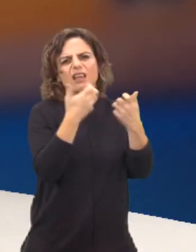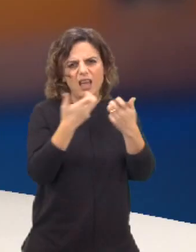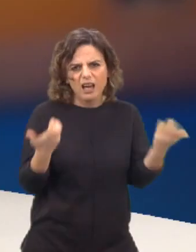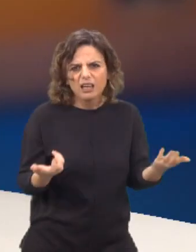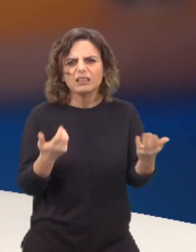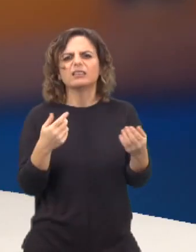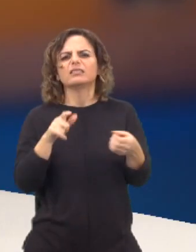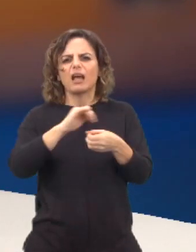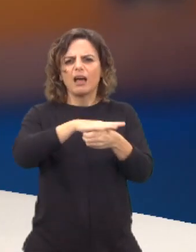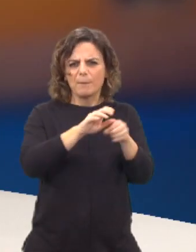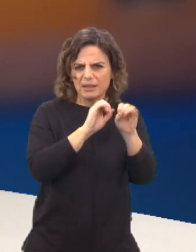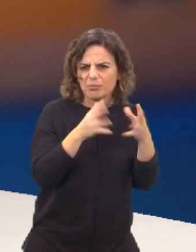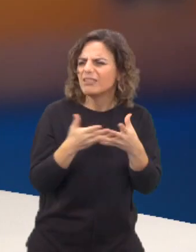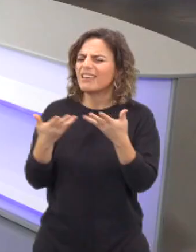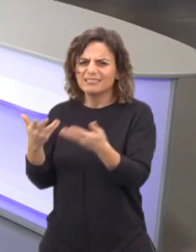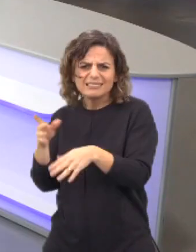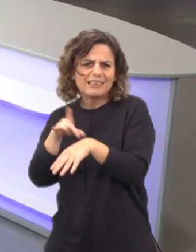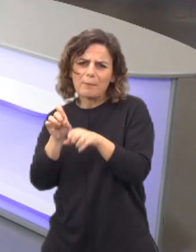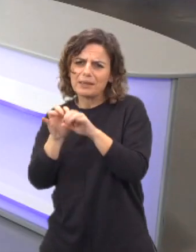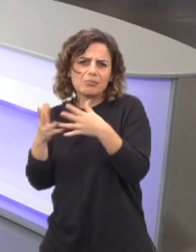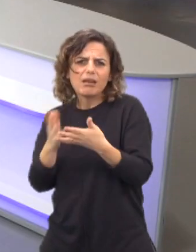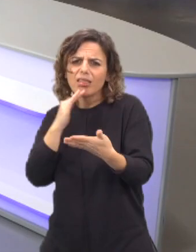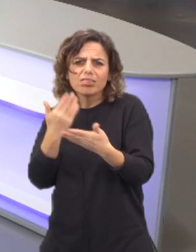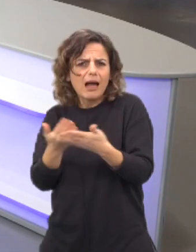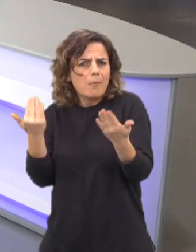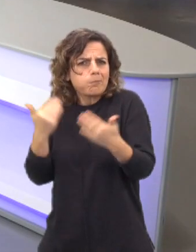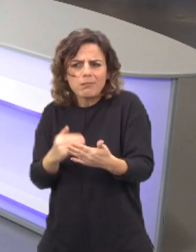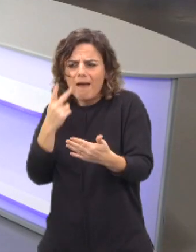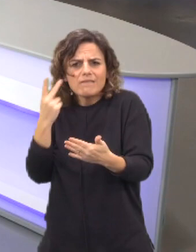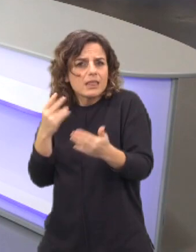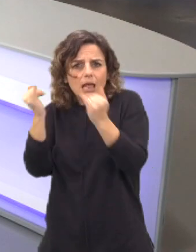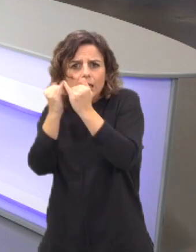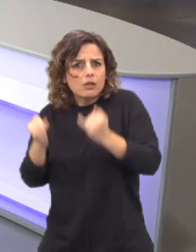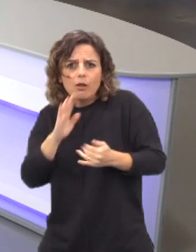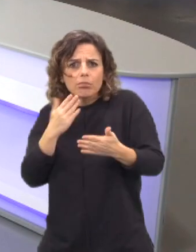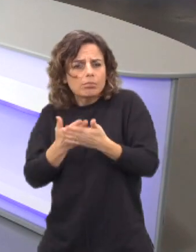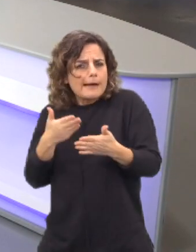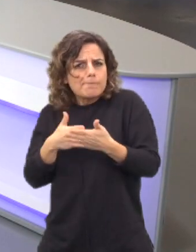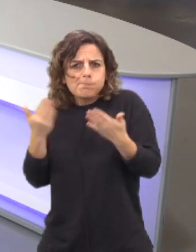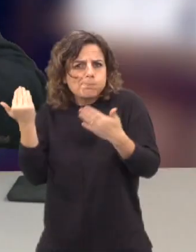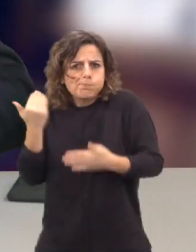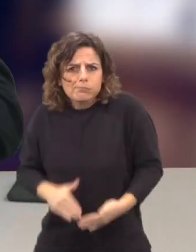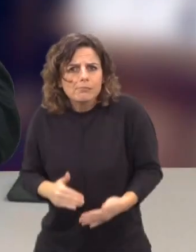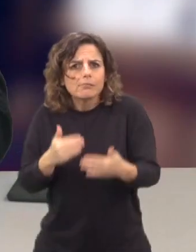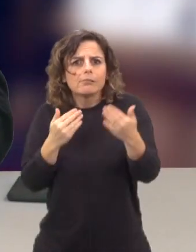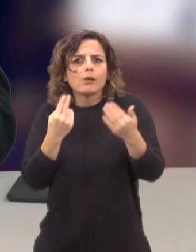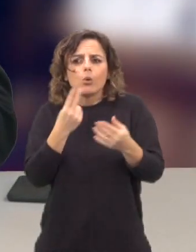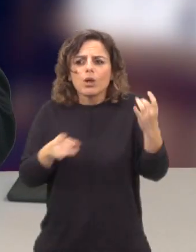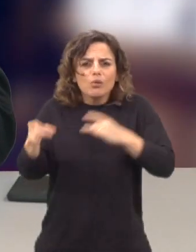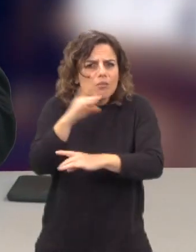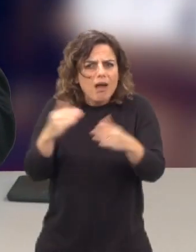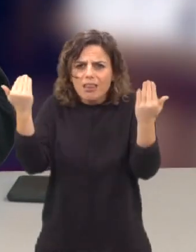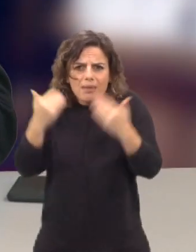guerras... Por a a própria pandemia. A própria pandemia condicionou a nossa vida, mesmo a vida internacional, a União Europeia, enfim, tudo isso